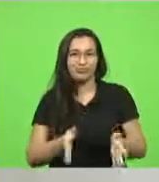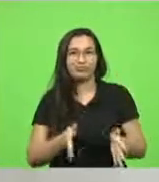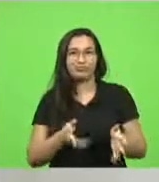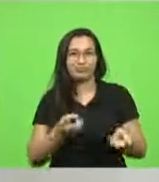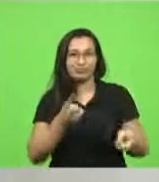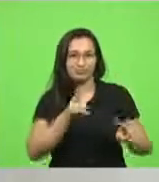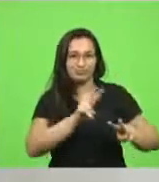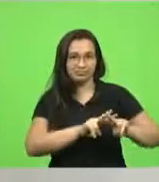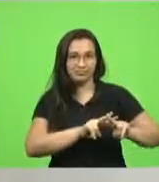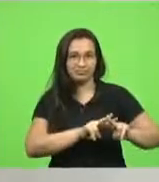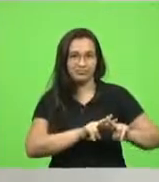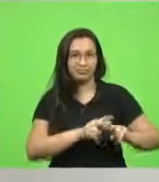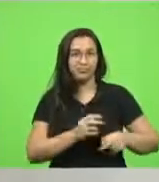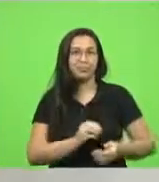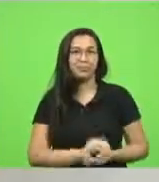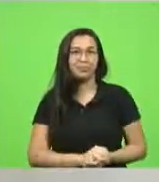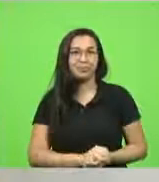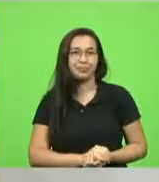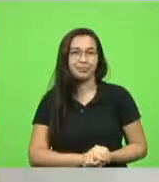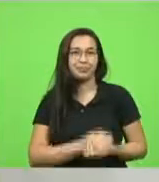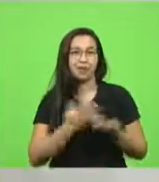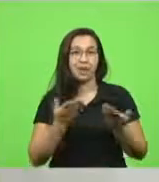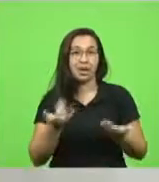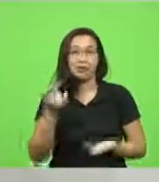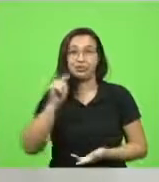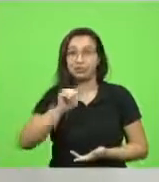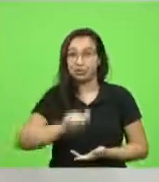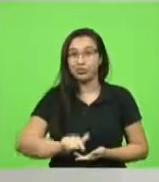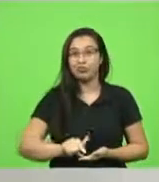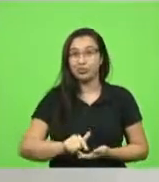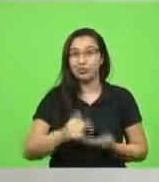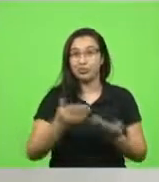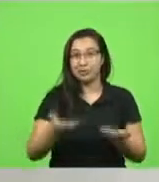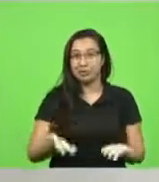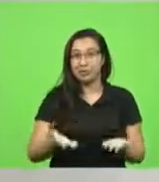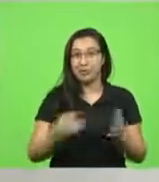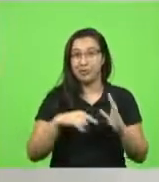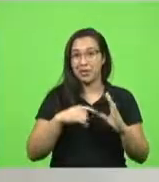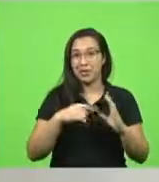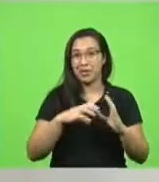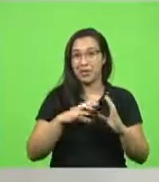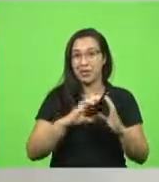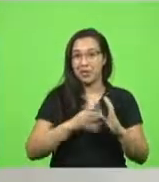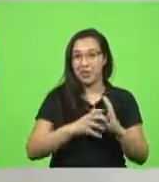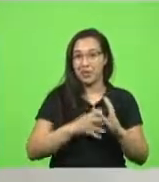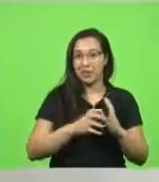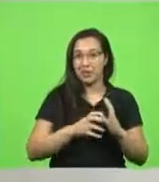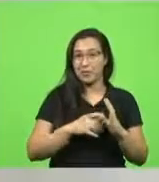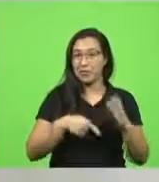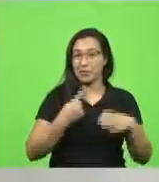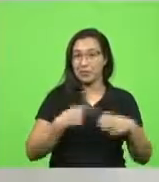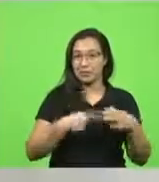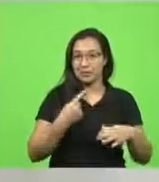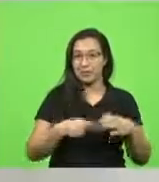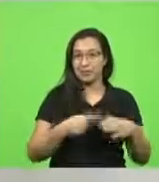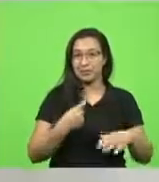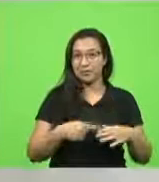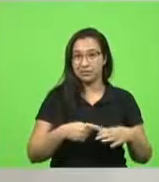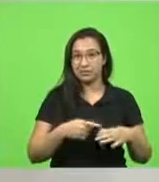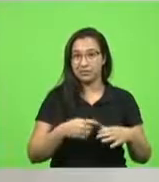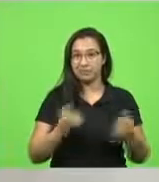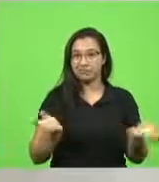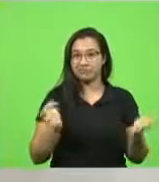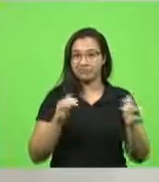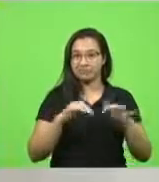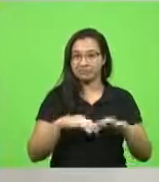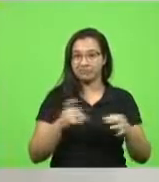jornada nacional que agregou de novo as comissões de educação e agregando mais ainda a saúde junto.